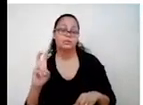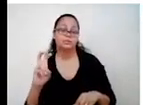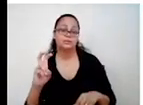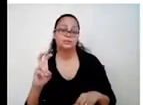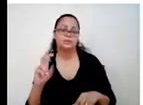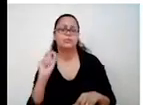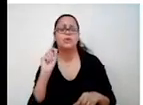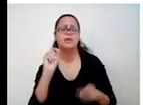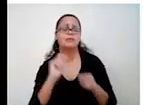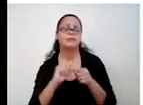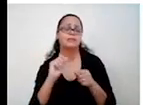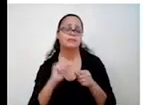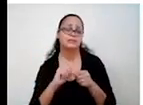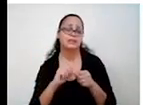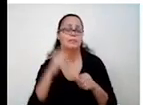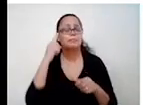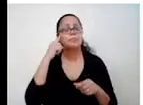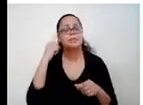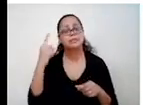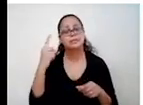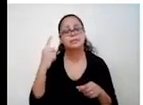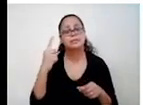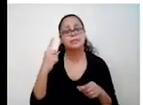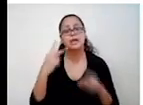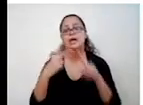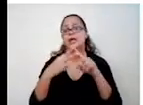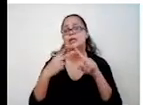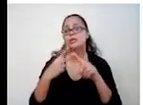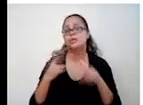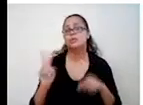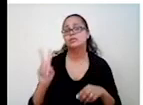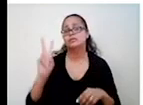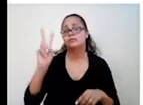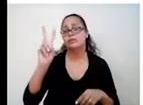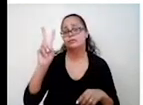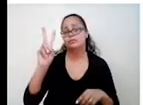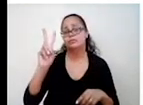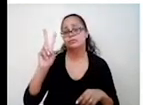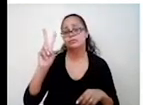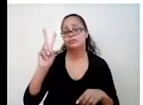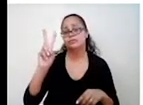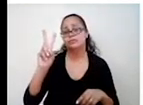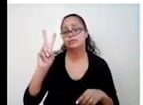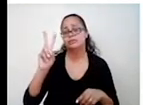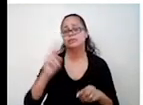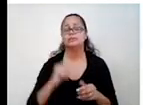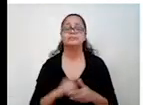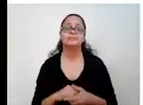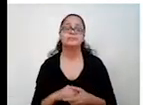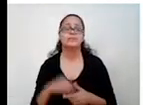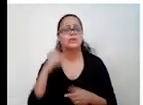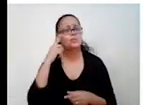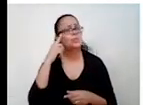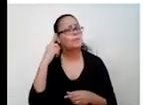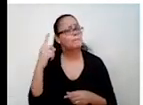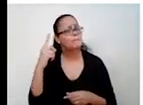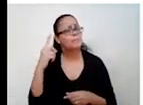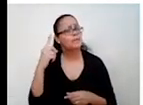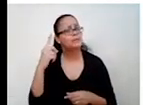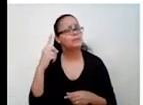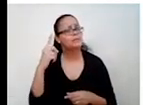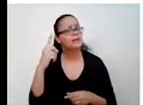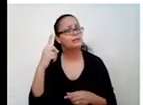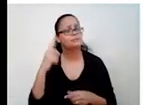Eu vou pensar em dois números. Então, eu vou pensar em dois números. Vai ser um chute. Vai ter que ser um chute